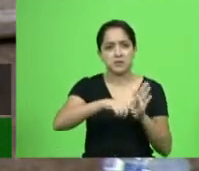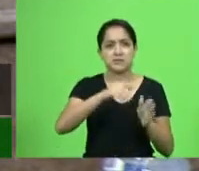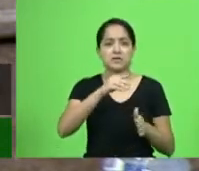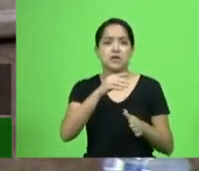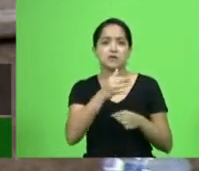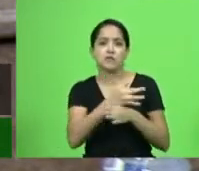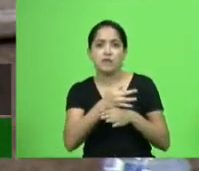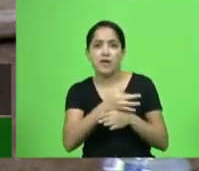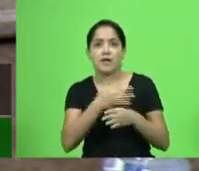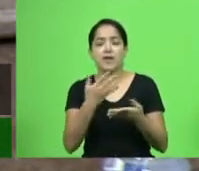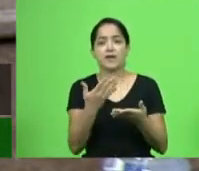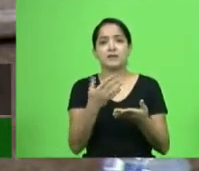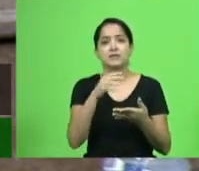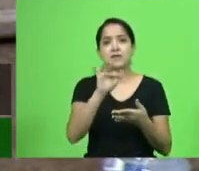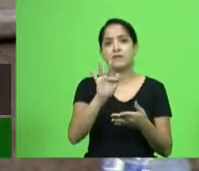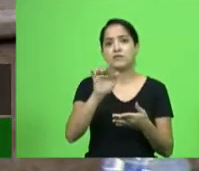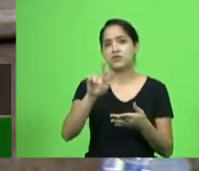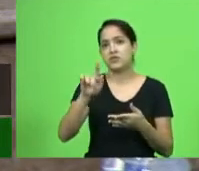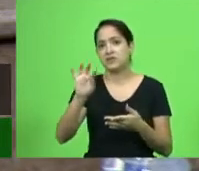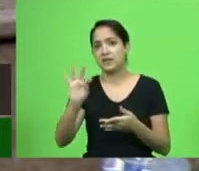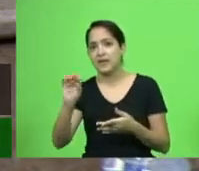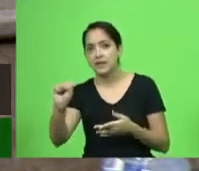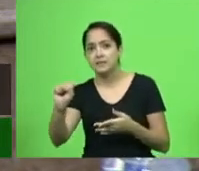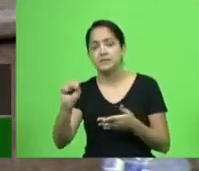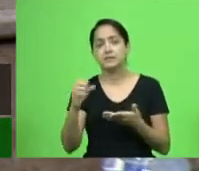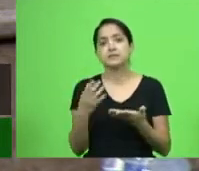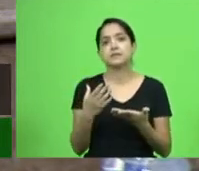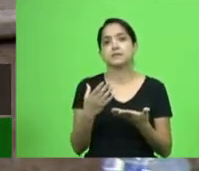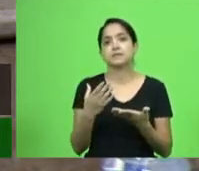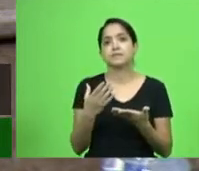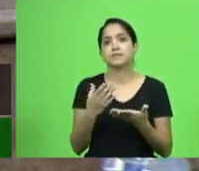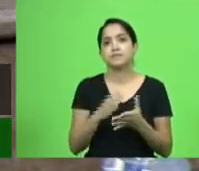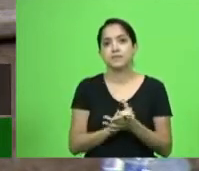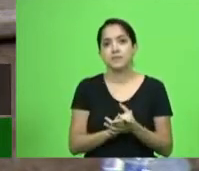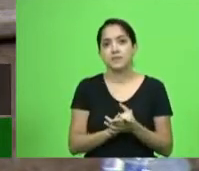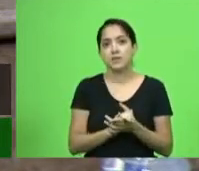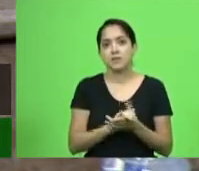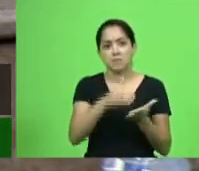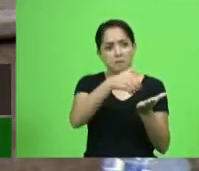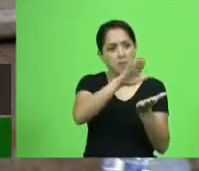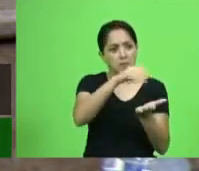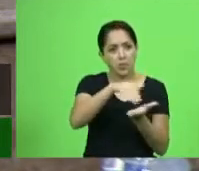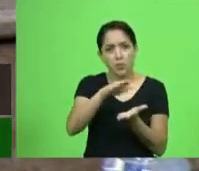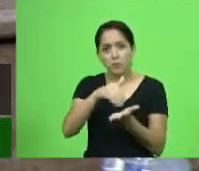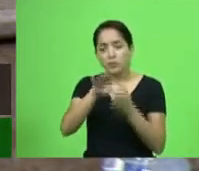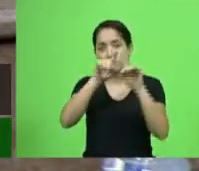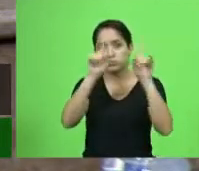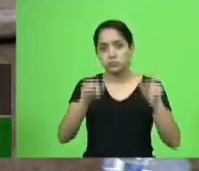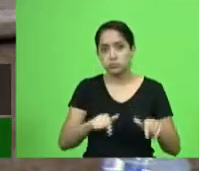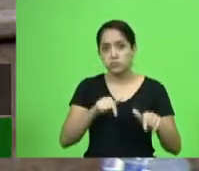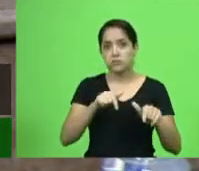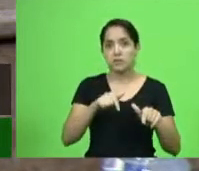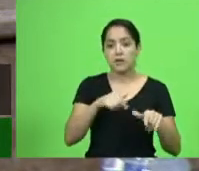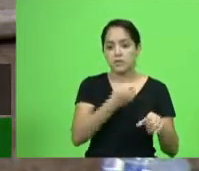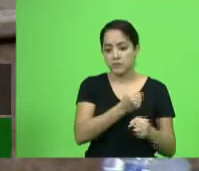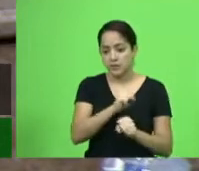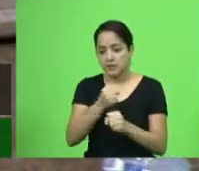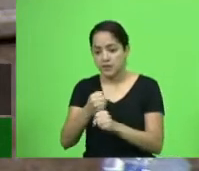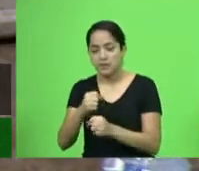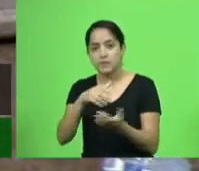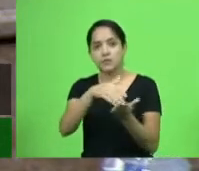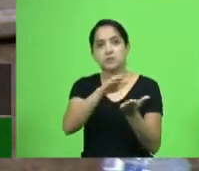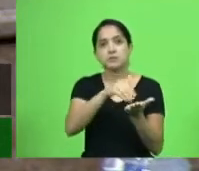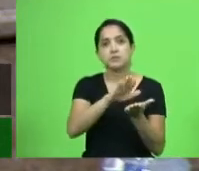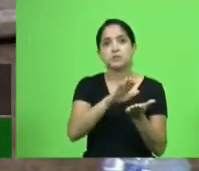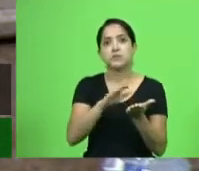FGTS, totalmente desmotivador. Gente sendo demitida e funcionários da limpeza sendo demitidas e quem tem